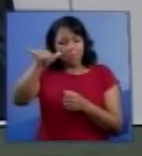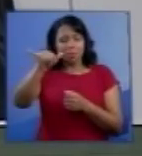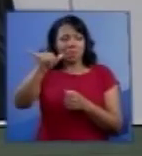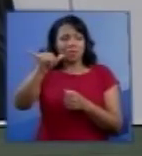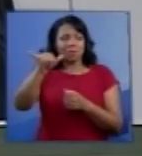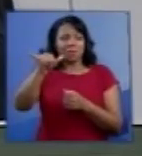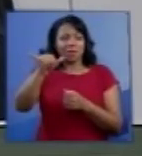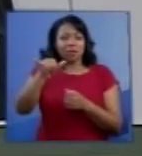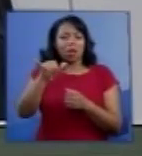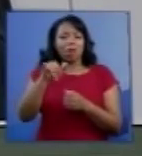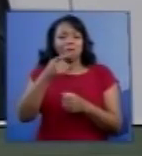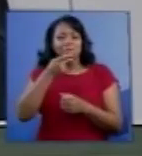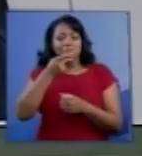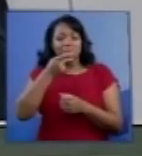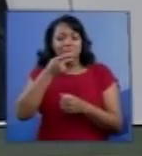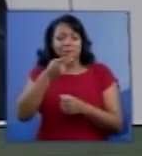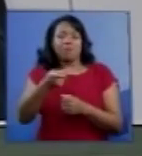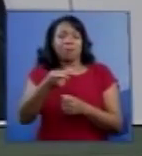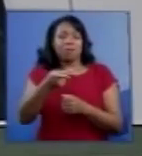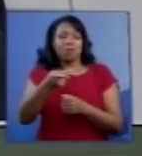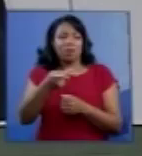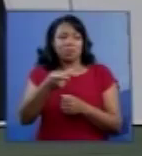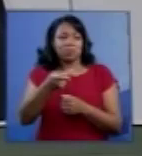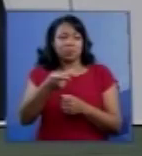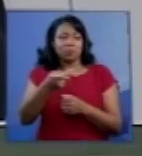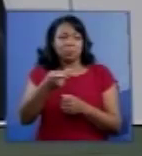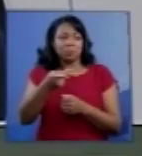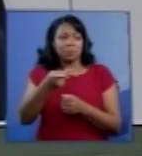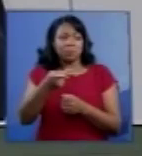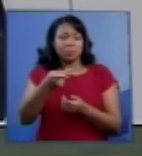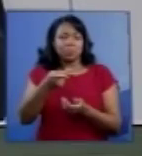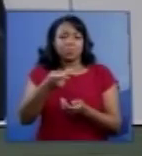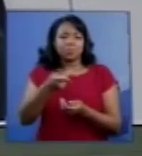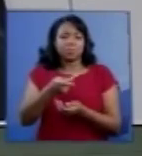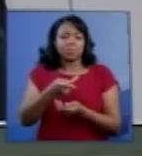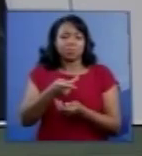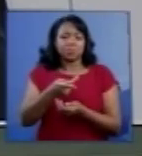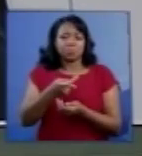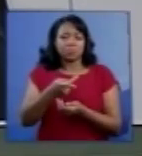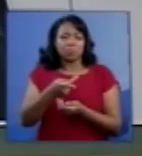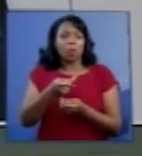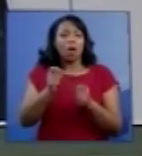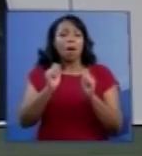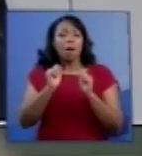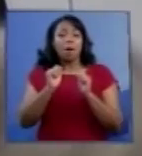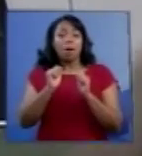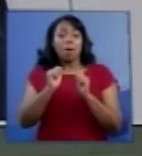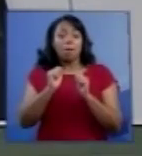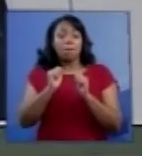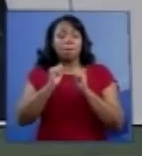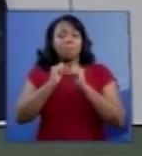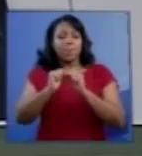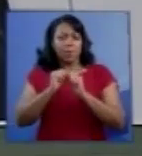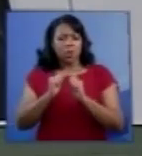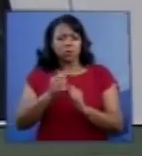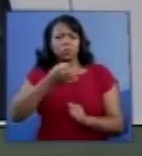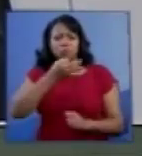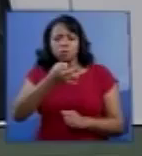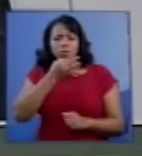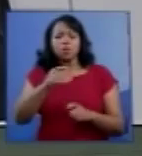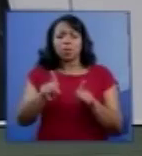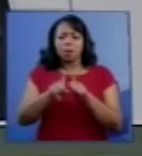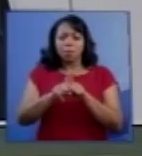colocações que possam sugerir o